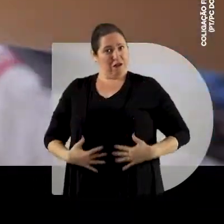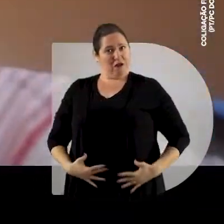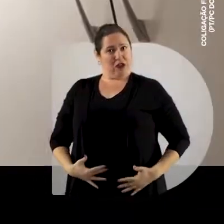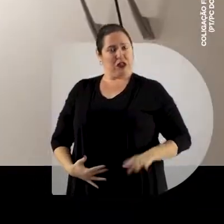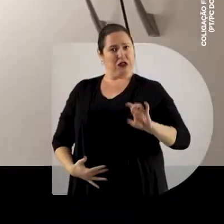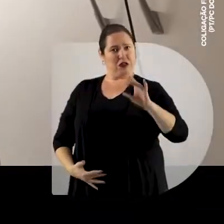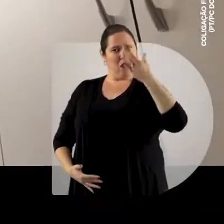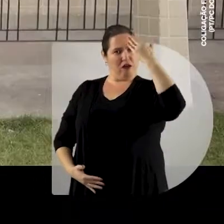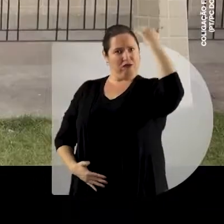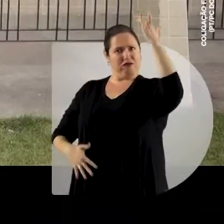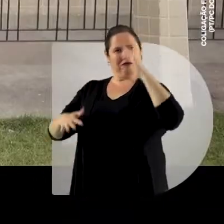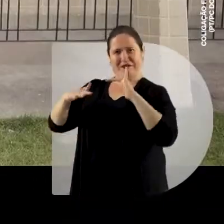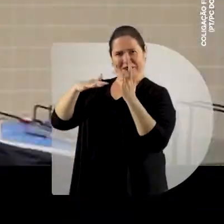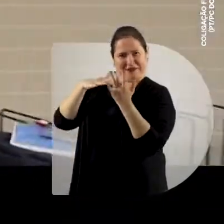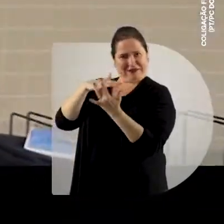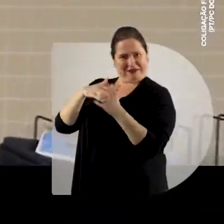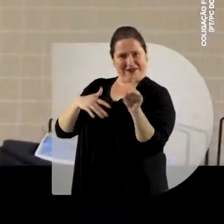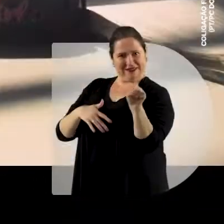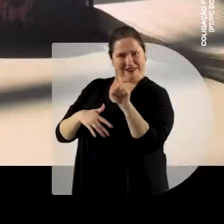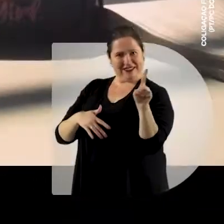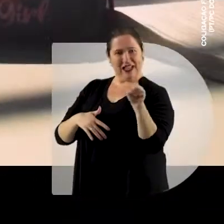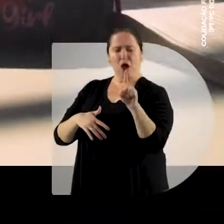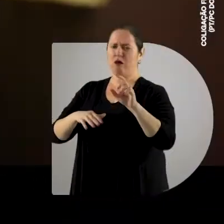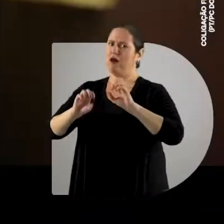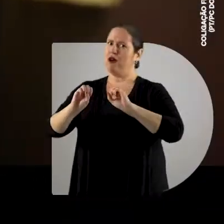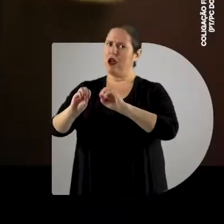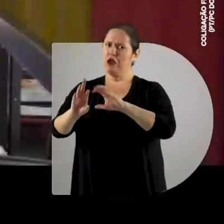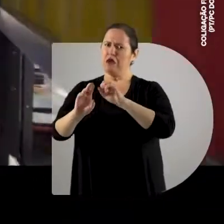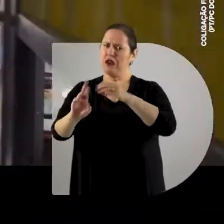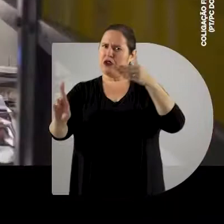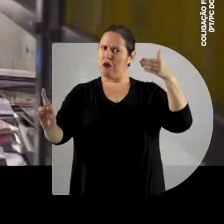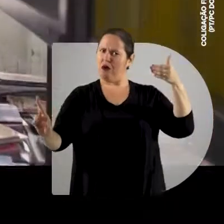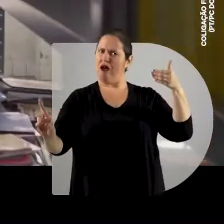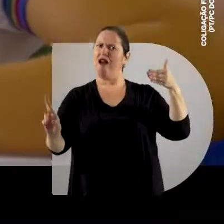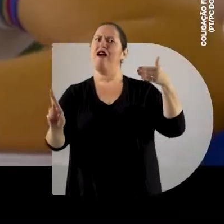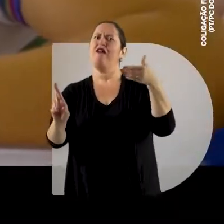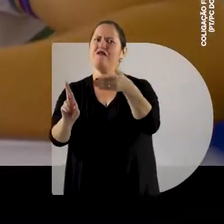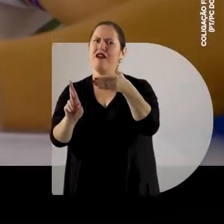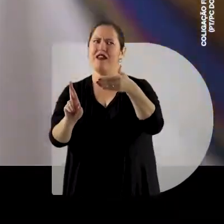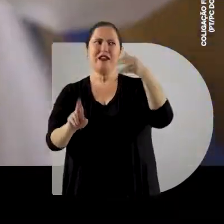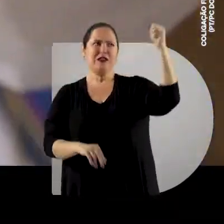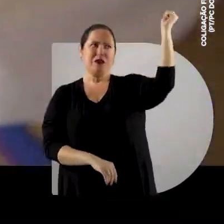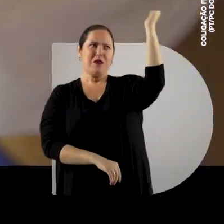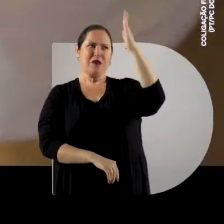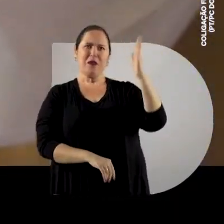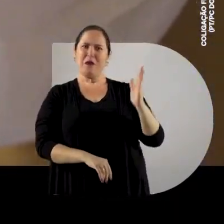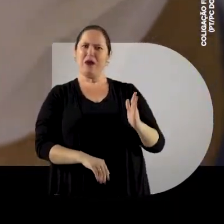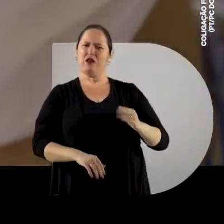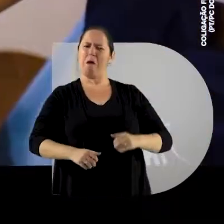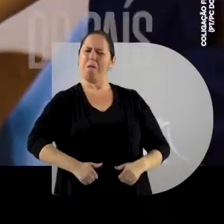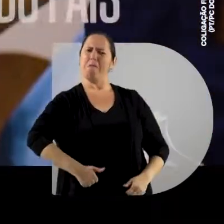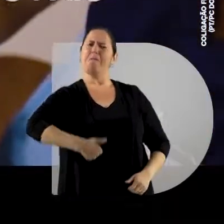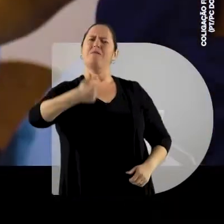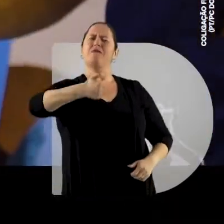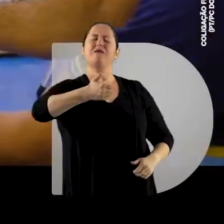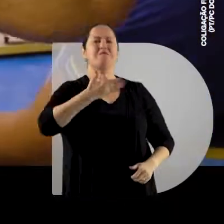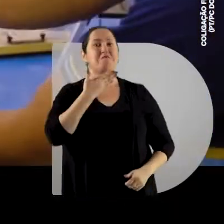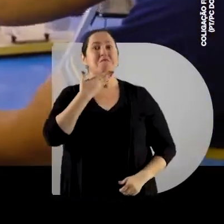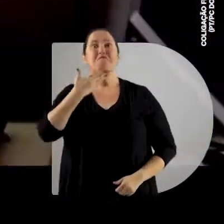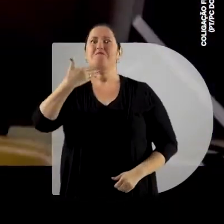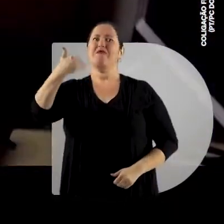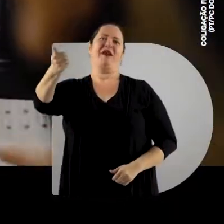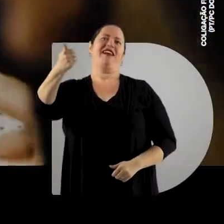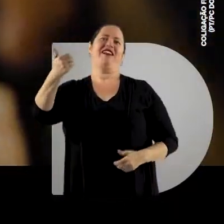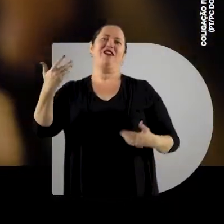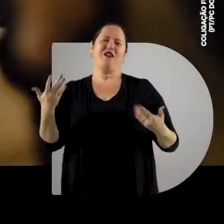não é só sucesso nas redes sociais, não Nossa educação, mais do que exemplo, dá aula Sempre entre as